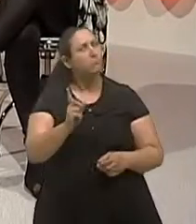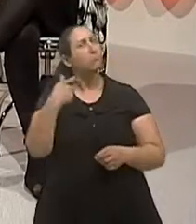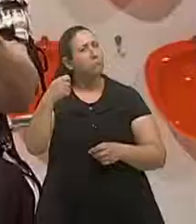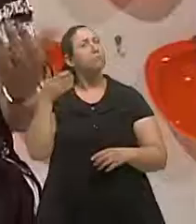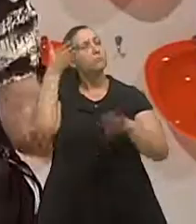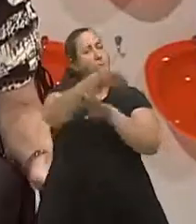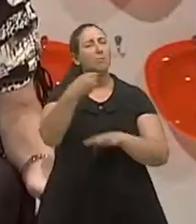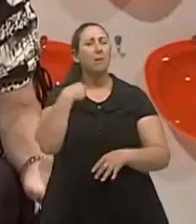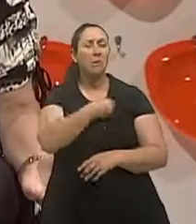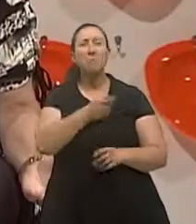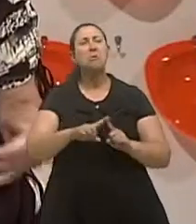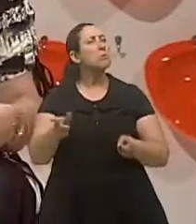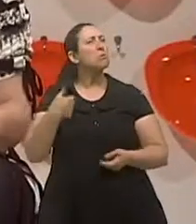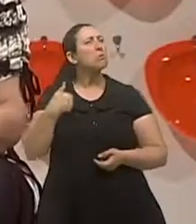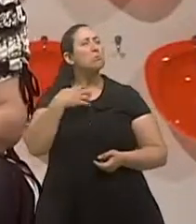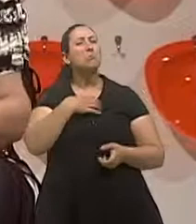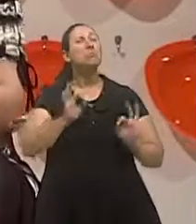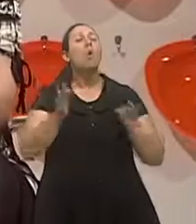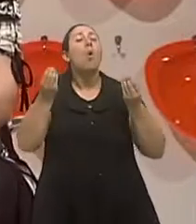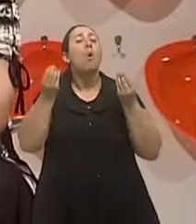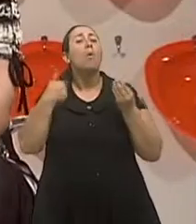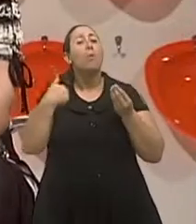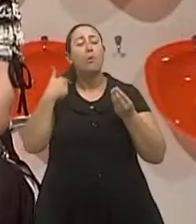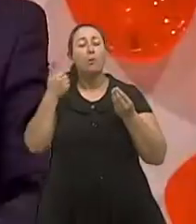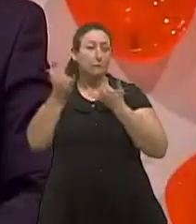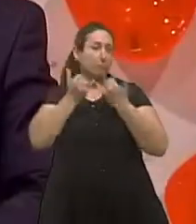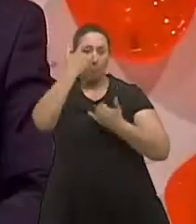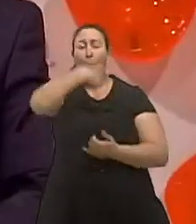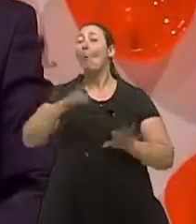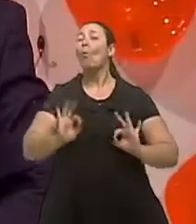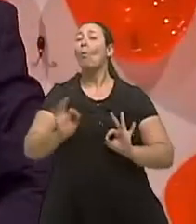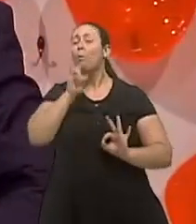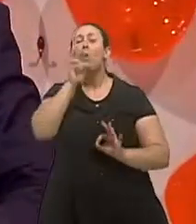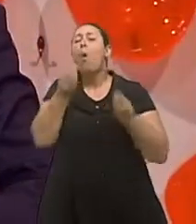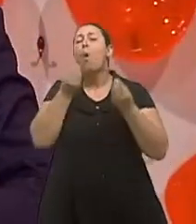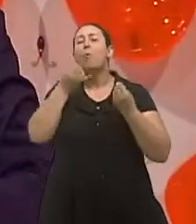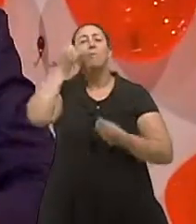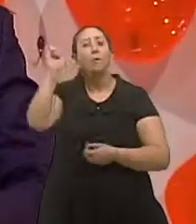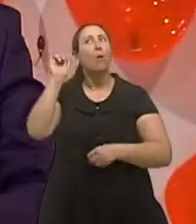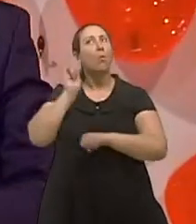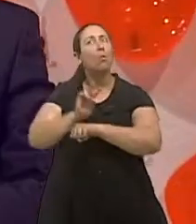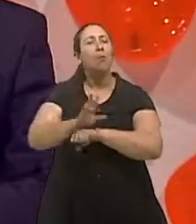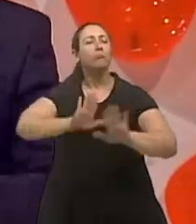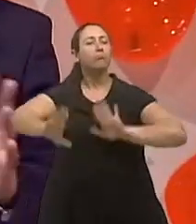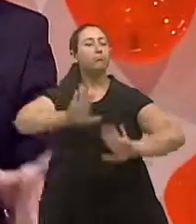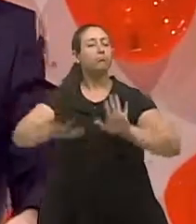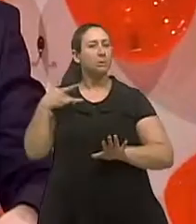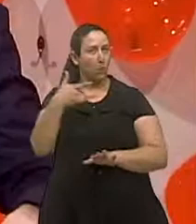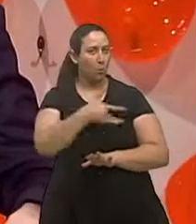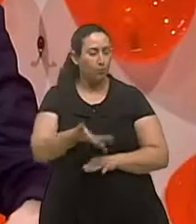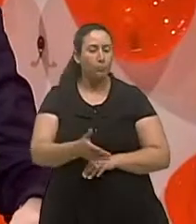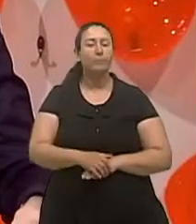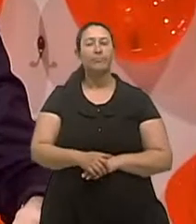perguntando bom, mas eu ainda não estou passando por isso como é que eu previno para que eu não chegue lá como eu falei antes a apneia são vários